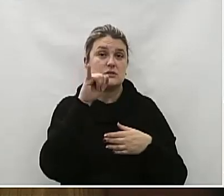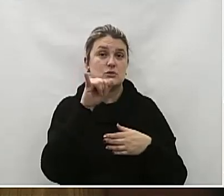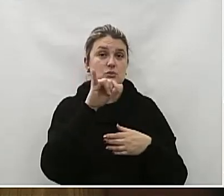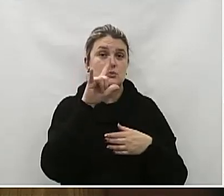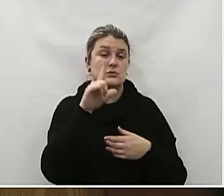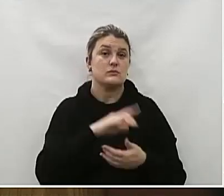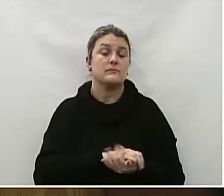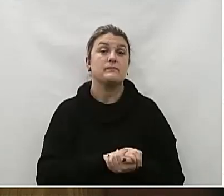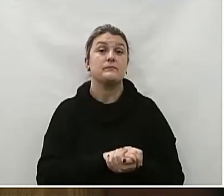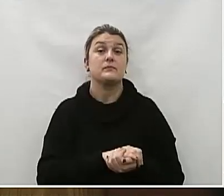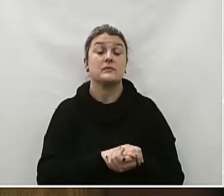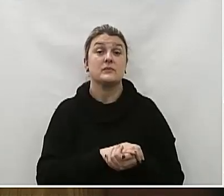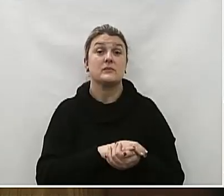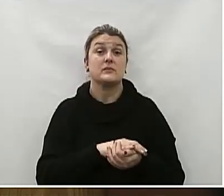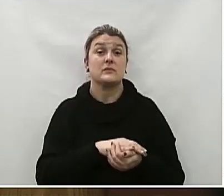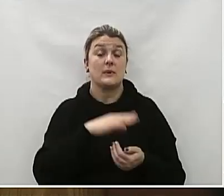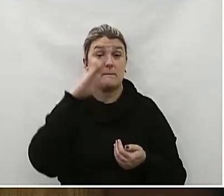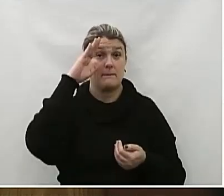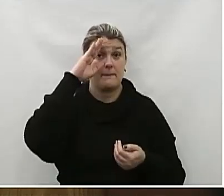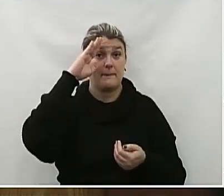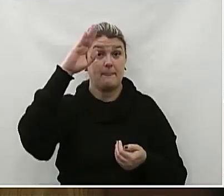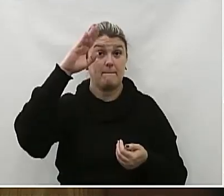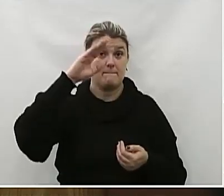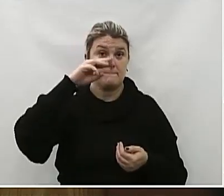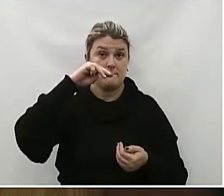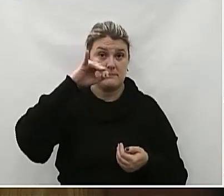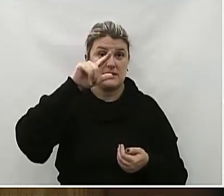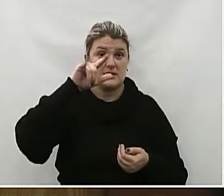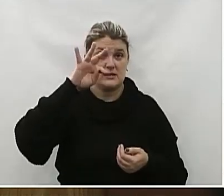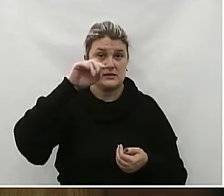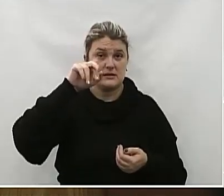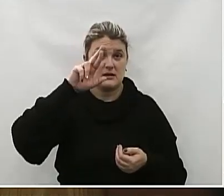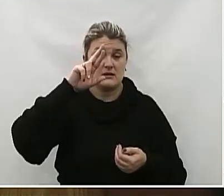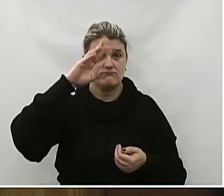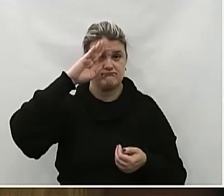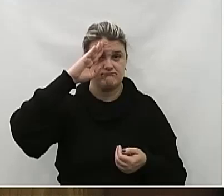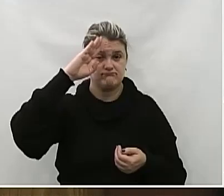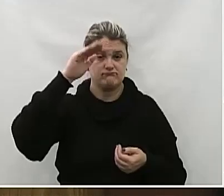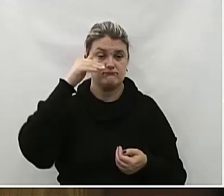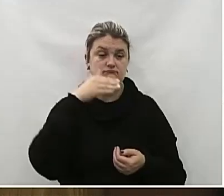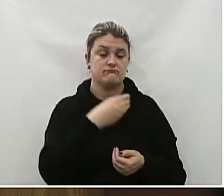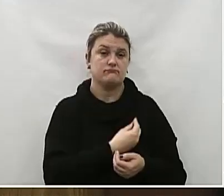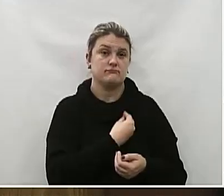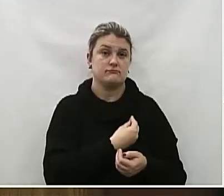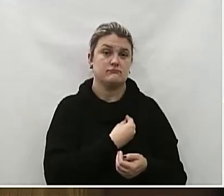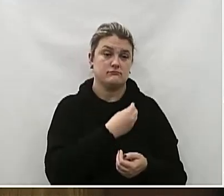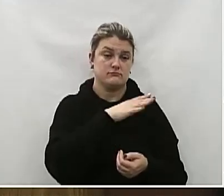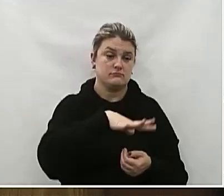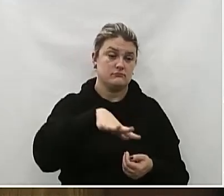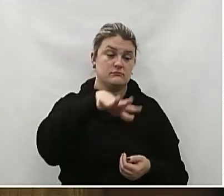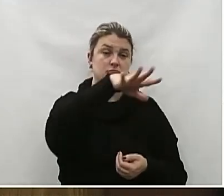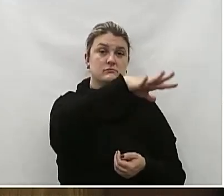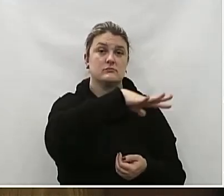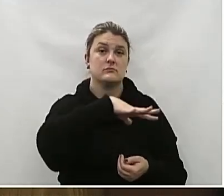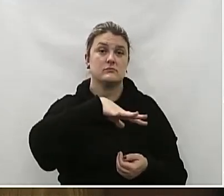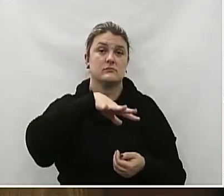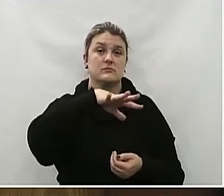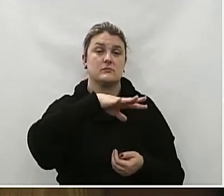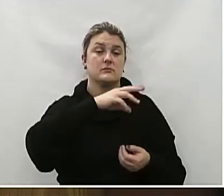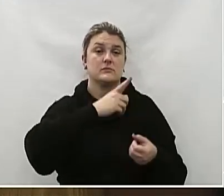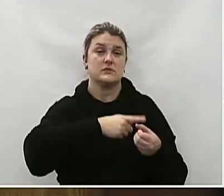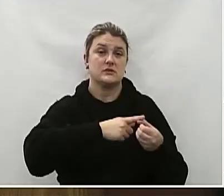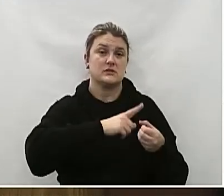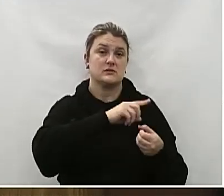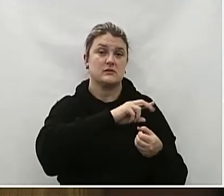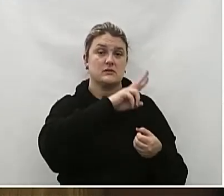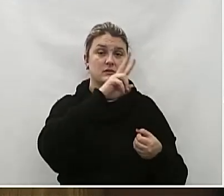2023 Aos militares Pertencentes A agência local De inteligência Do 27º Batalhão Da Polícia Militar De União